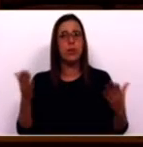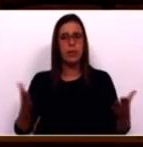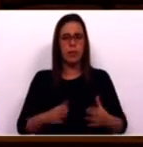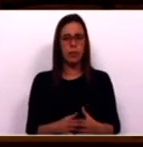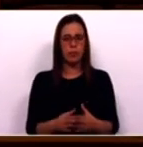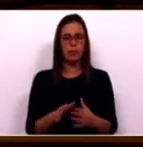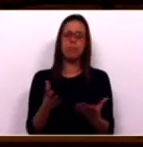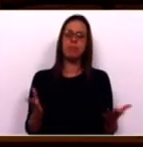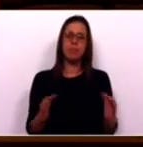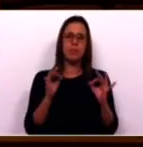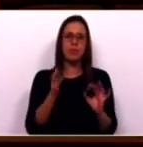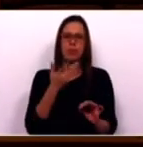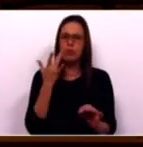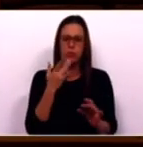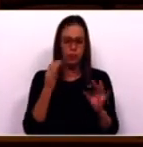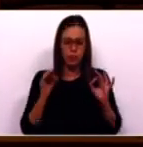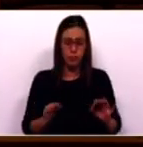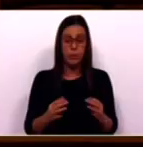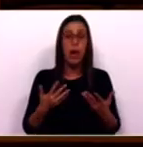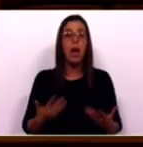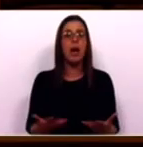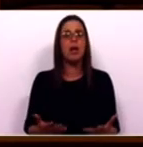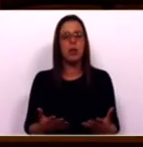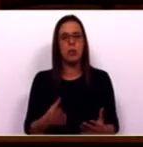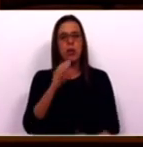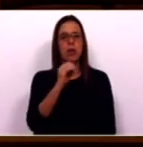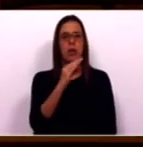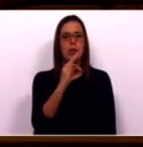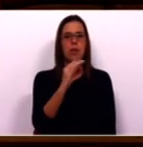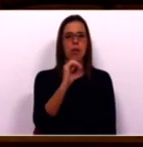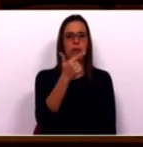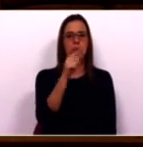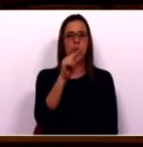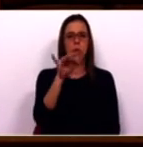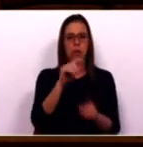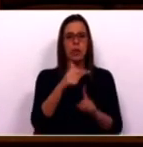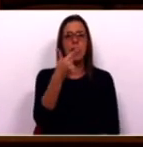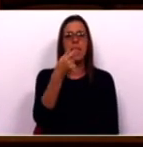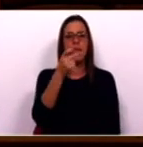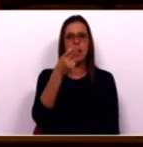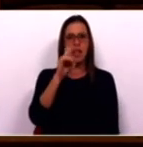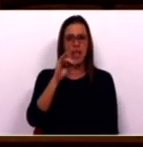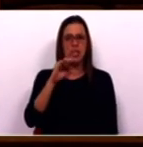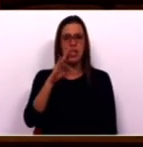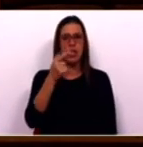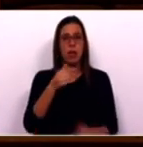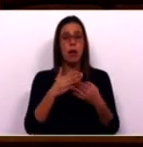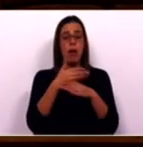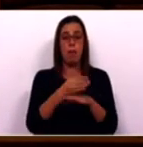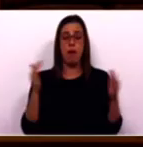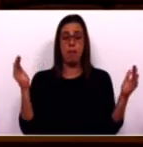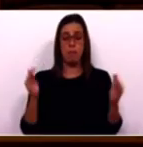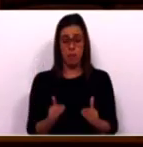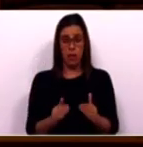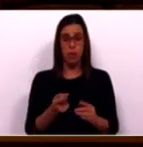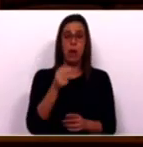o que de um modo absurdo se passa atualmente com a Soflusa e a Transtejo, cuja frota diminuiu, tendo-se com